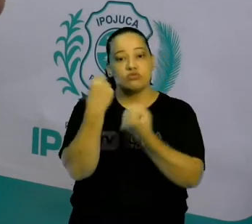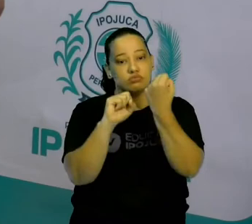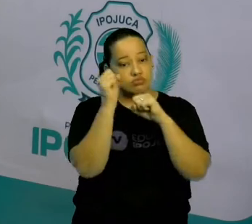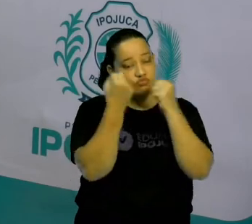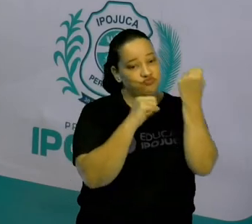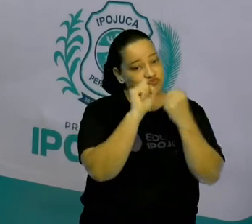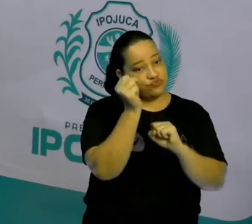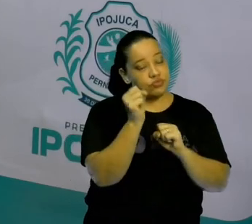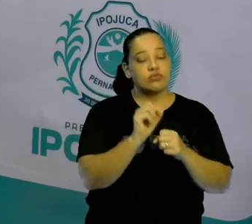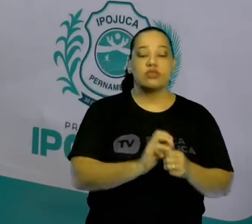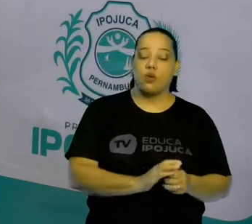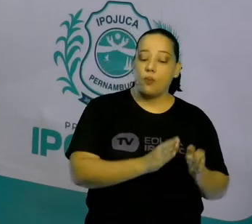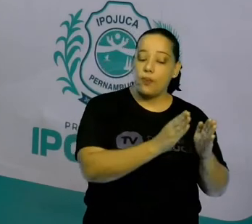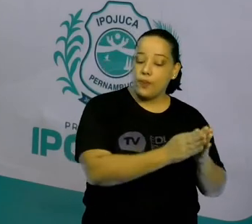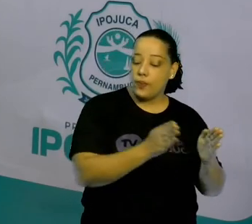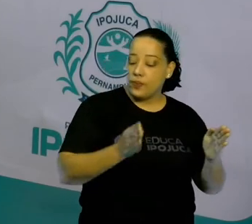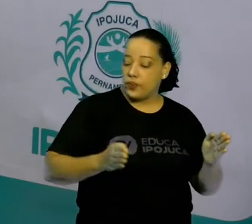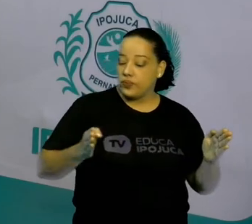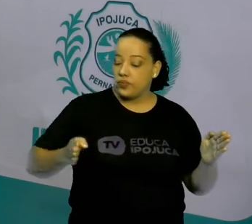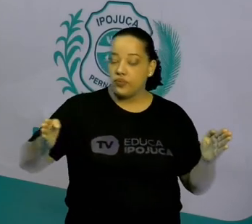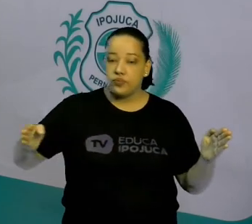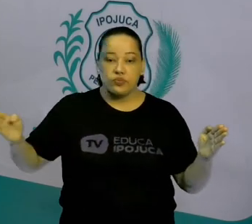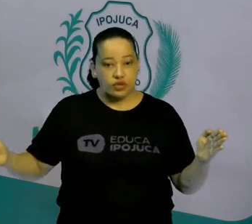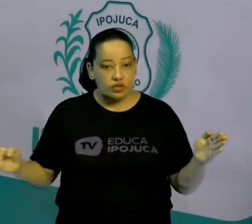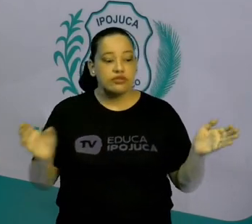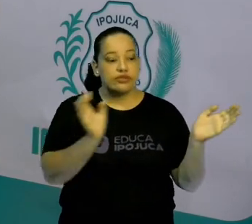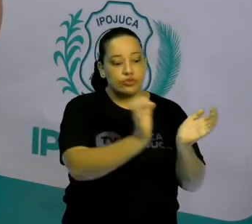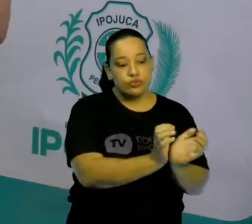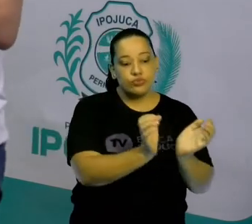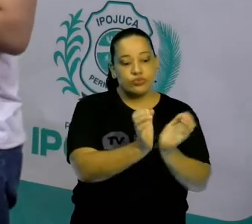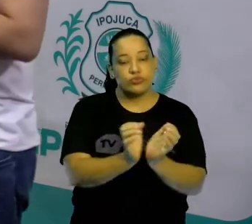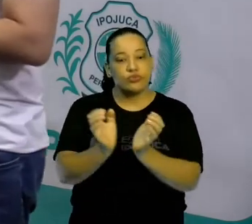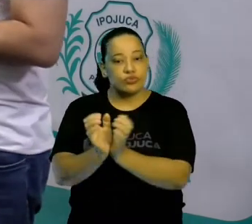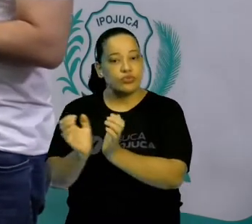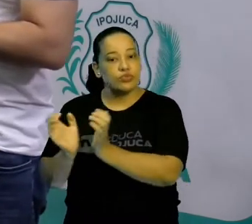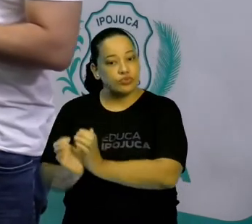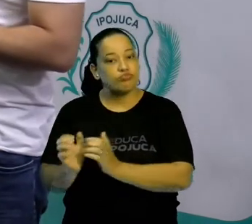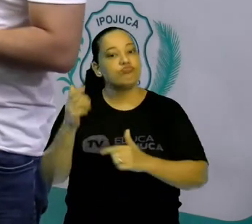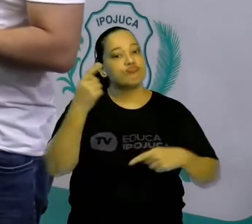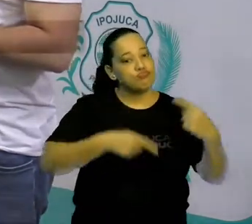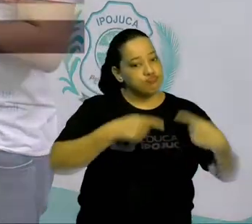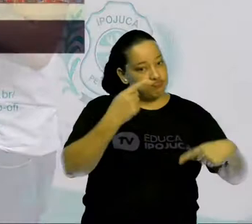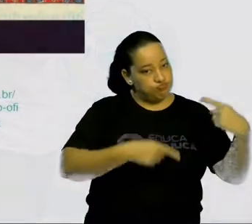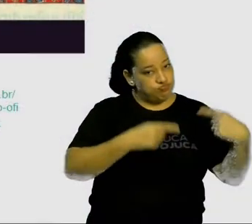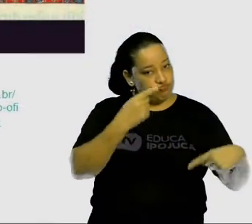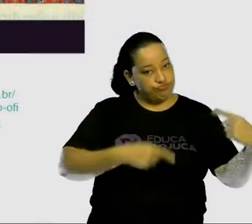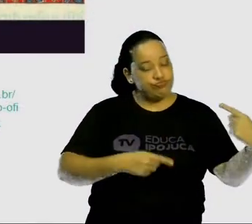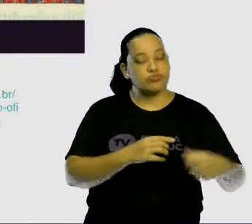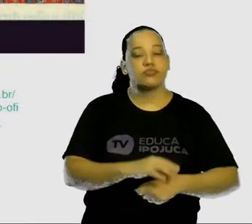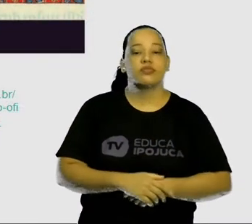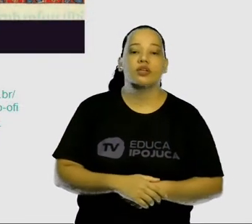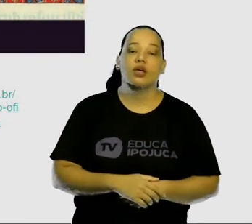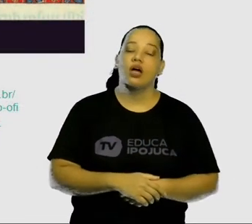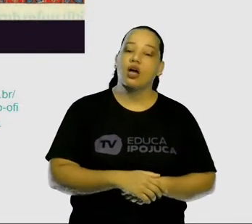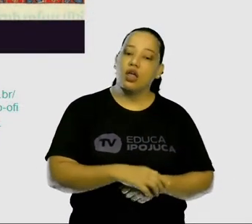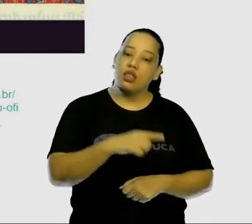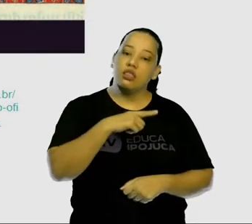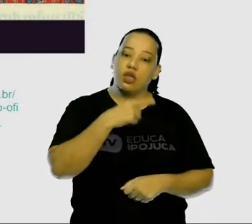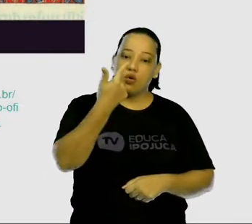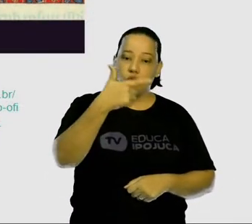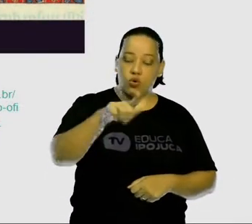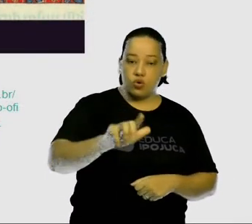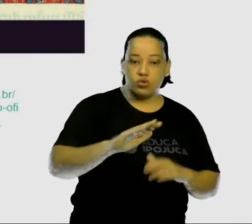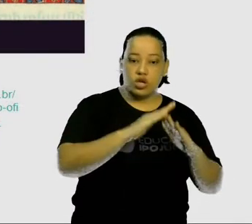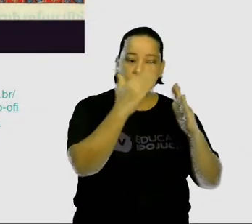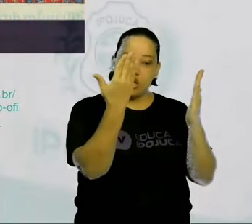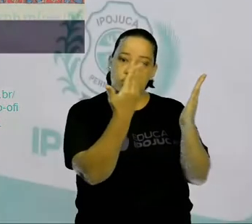cada momento você tinha ali classes lutando. Em outro momento, nós vamos ter a chamada Escola dos Análises.